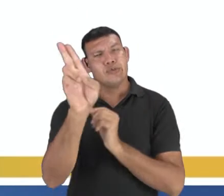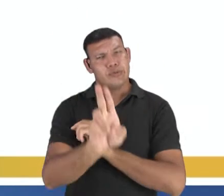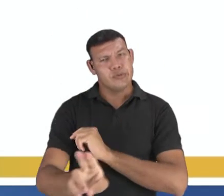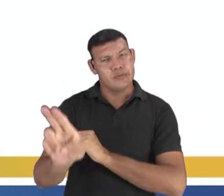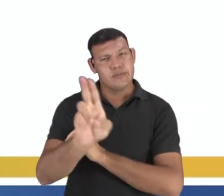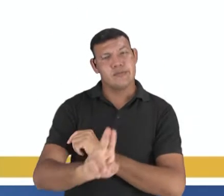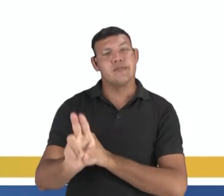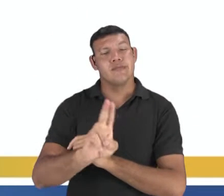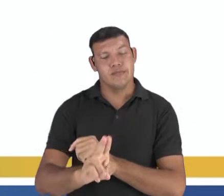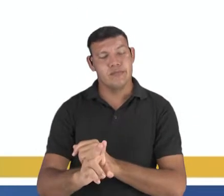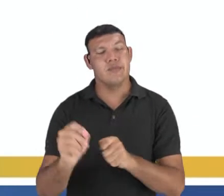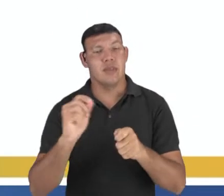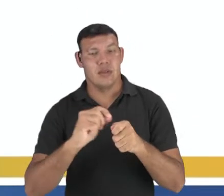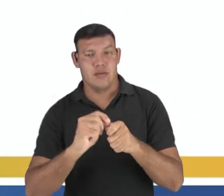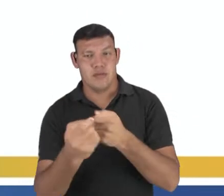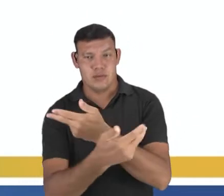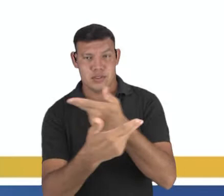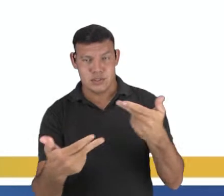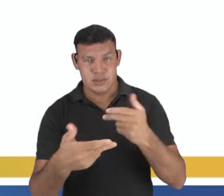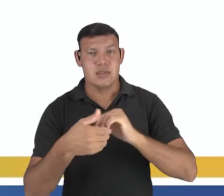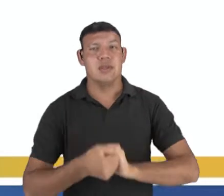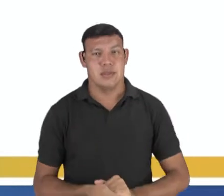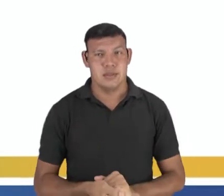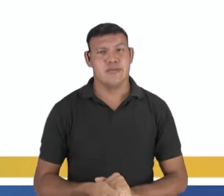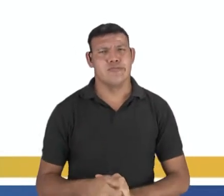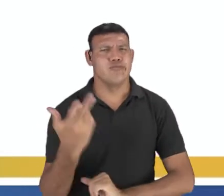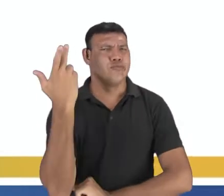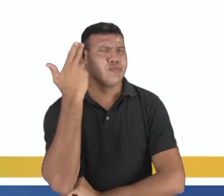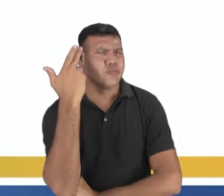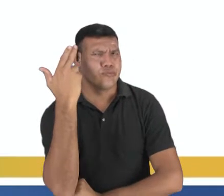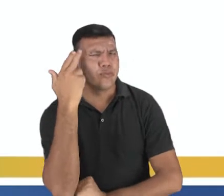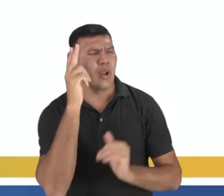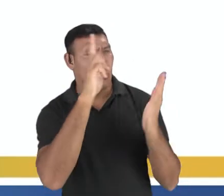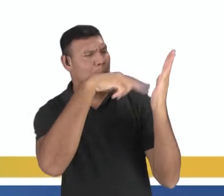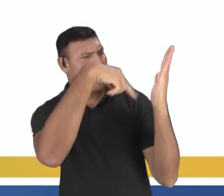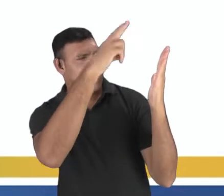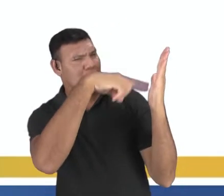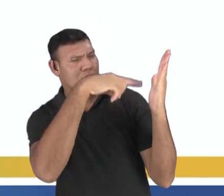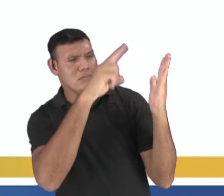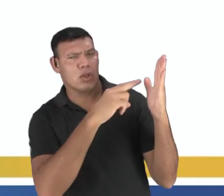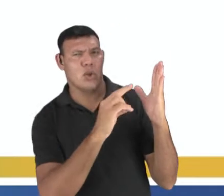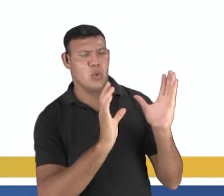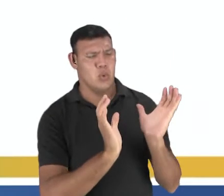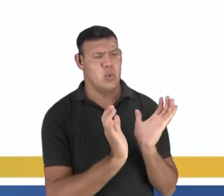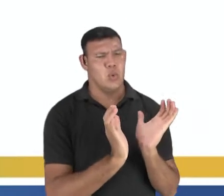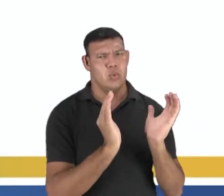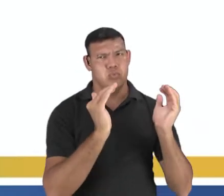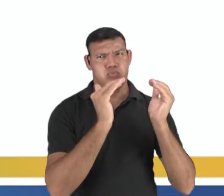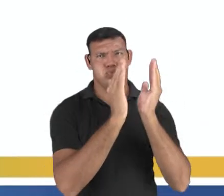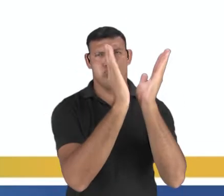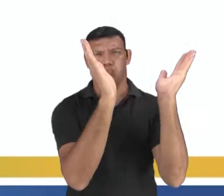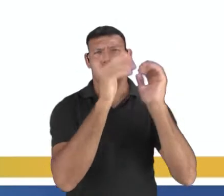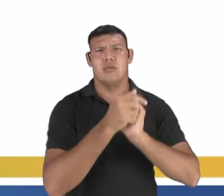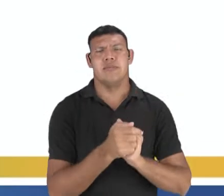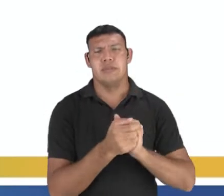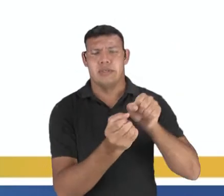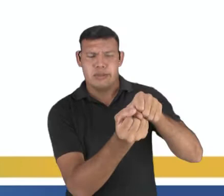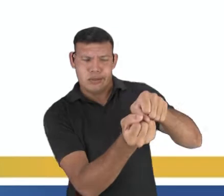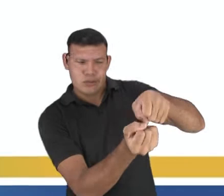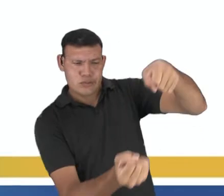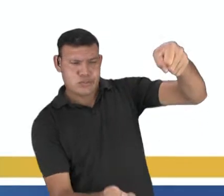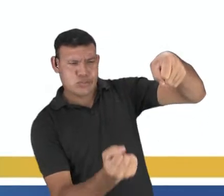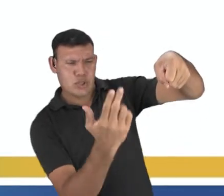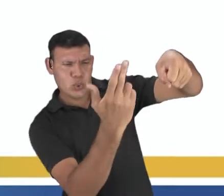foram empregadas nas construções. Nesse momento, era comum o uso de pinturas em porcelanas, desenhos em